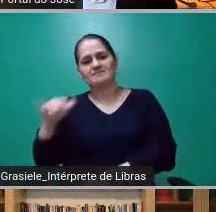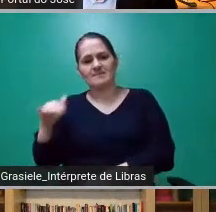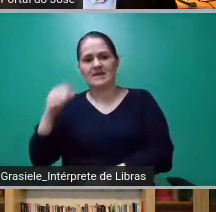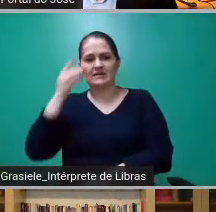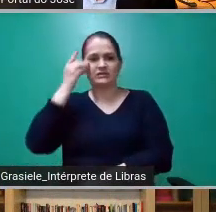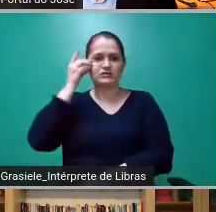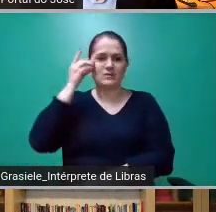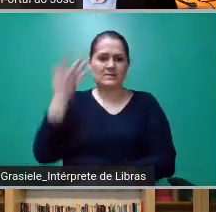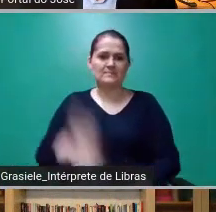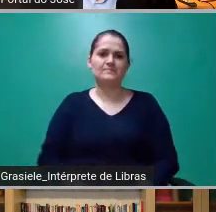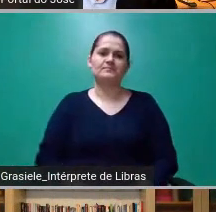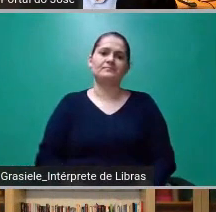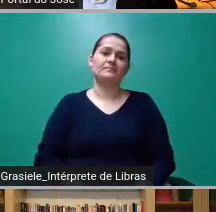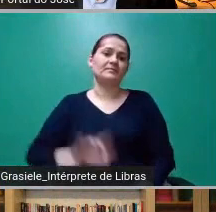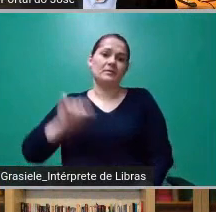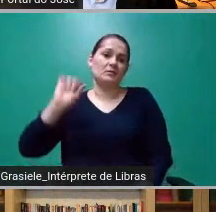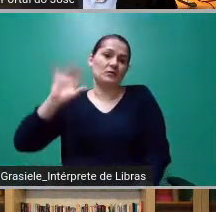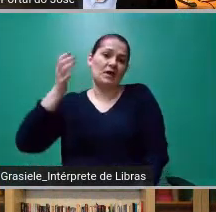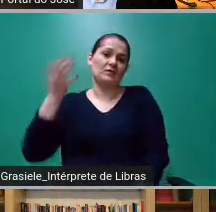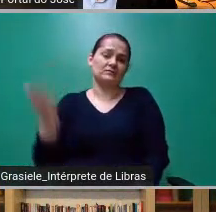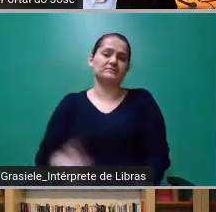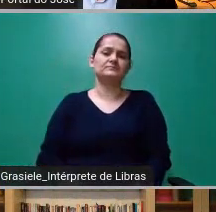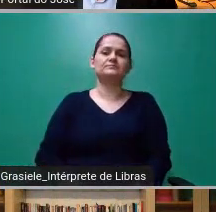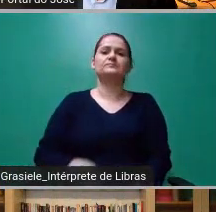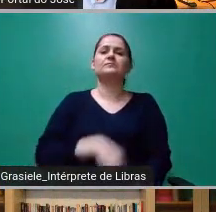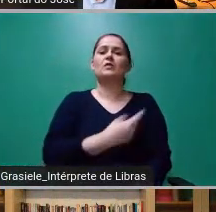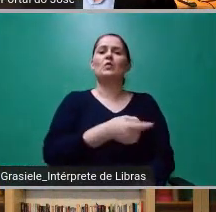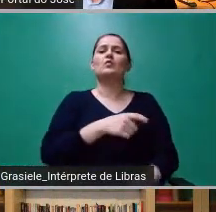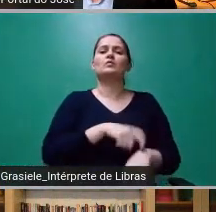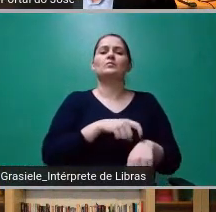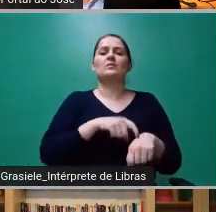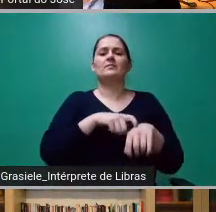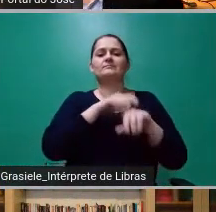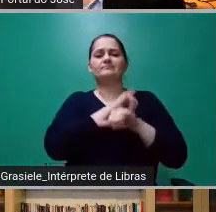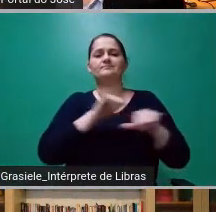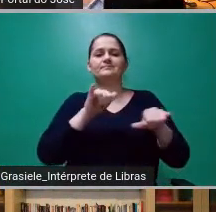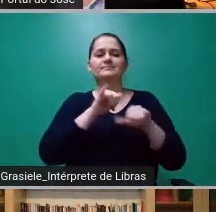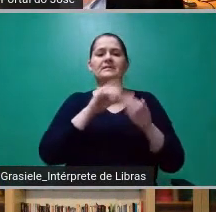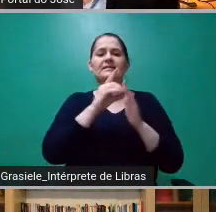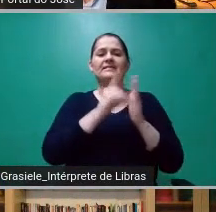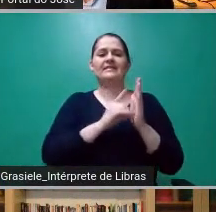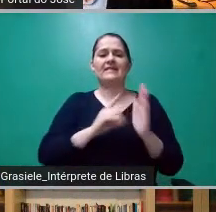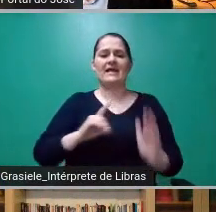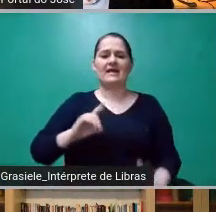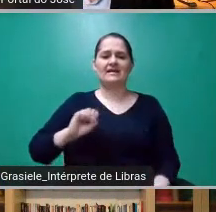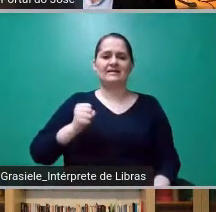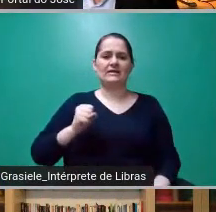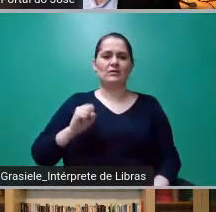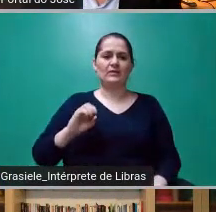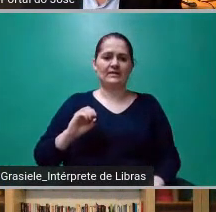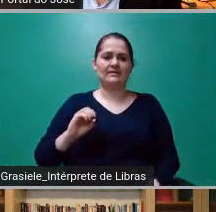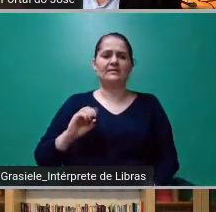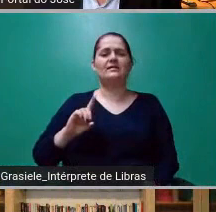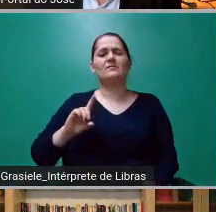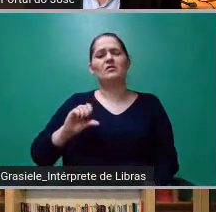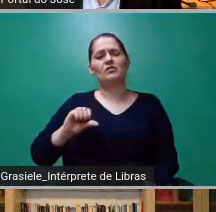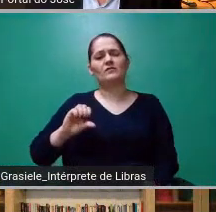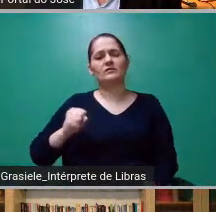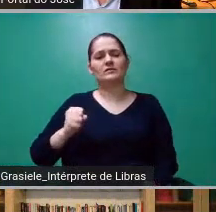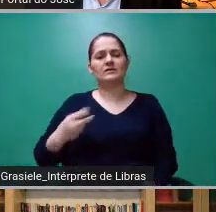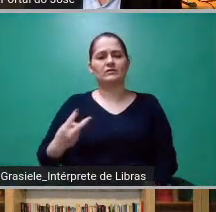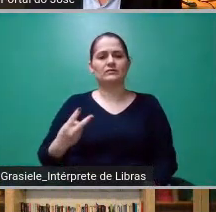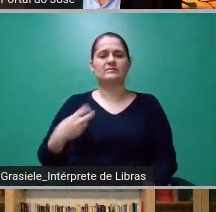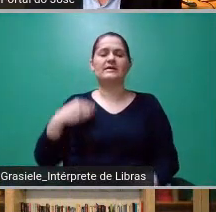Esse é outro momento complicado. Isso foi logo depois, foi logo no começo dos anos 80, de 1982, uma eleição casada,